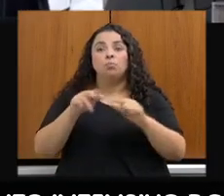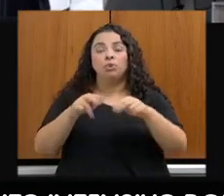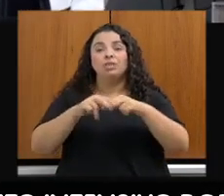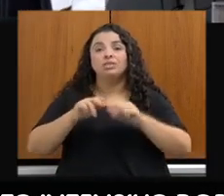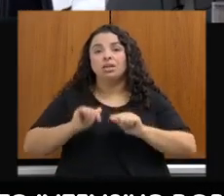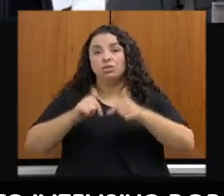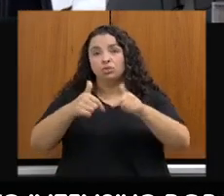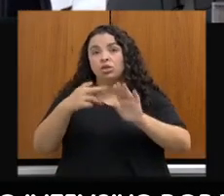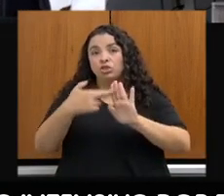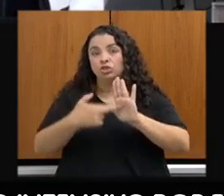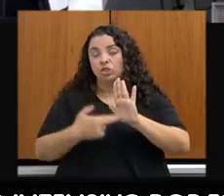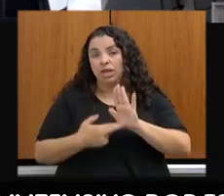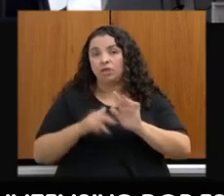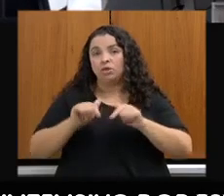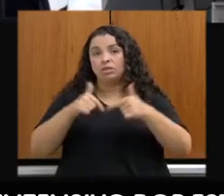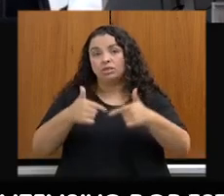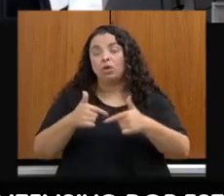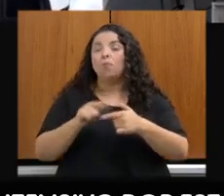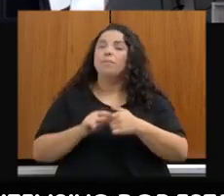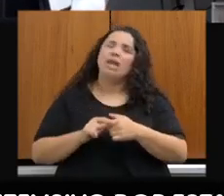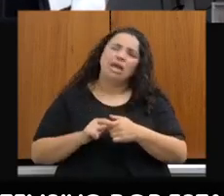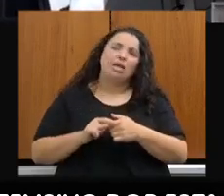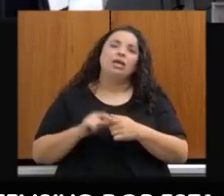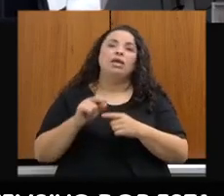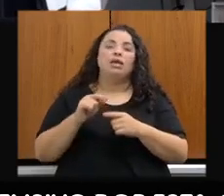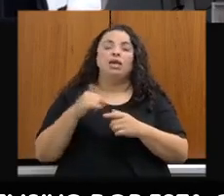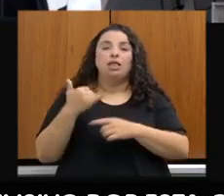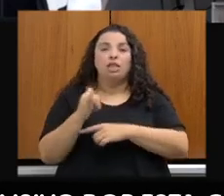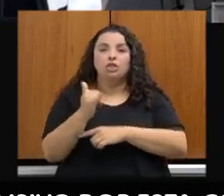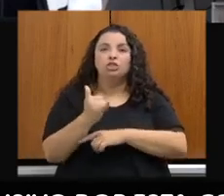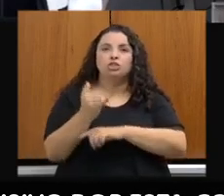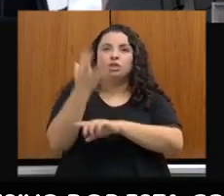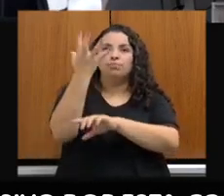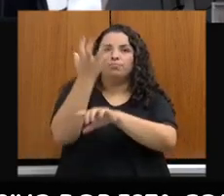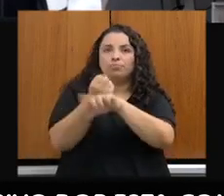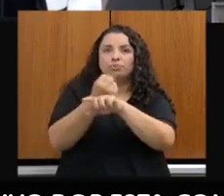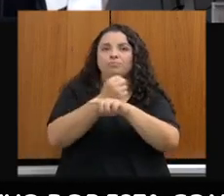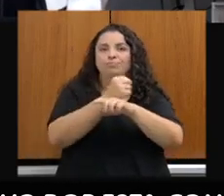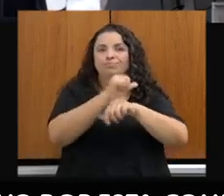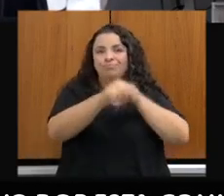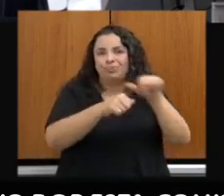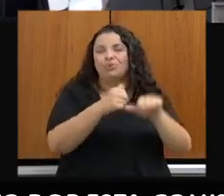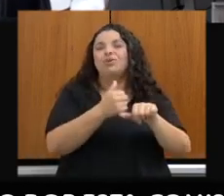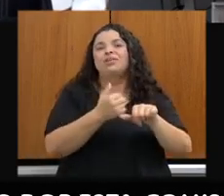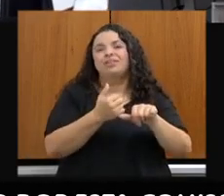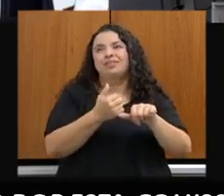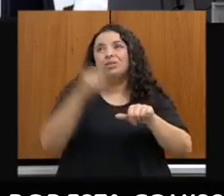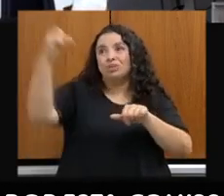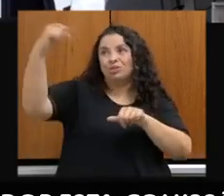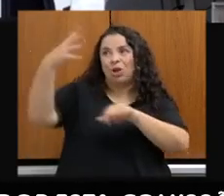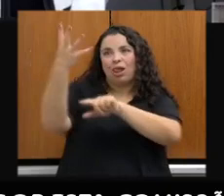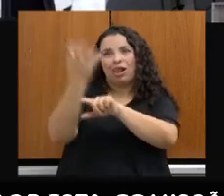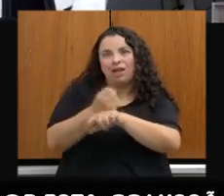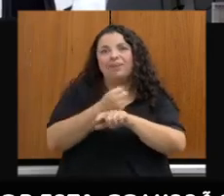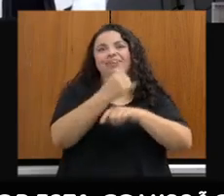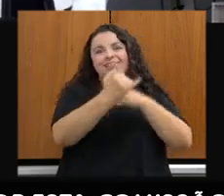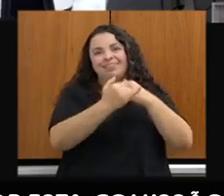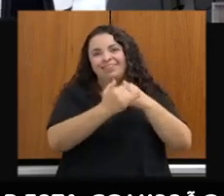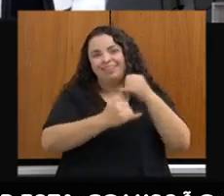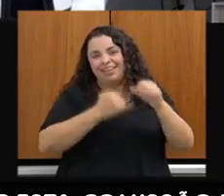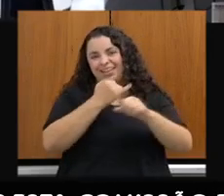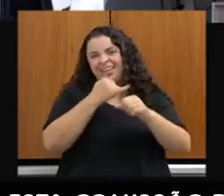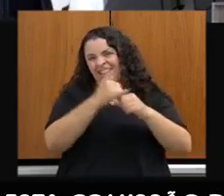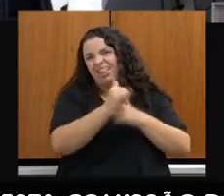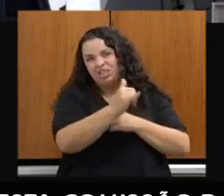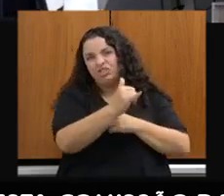para a energia fotovoltaica, e nós conseguimos, de fato, avançar muito nesse tema, tornando a energia do Estado de Minas